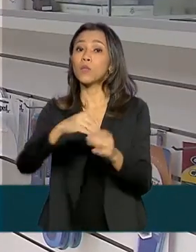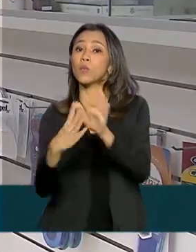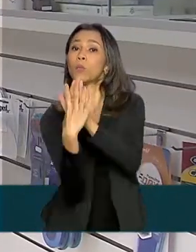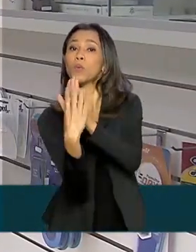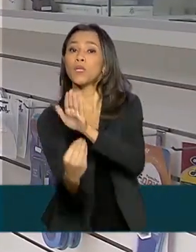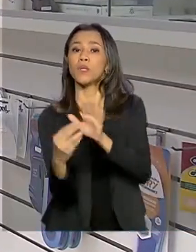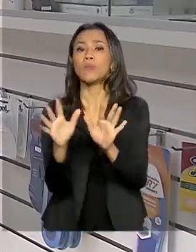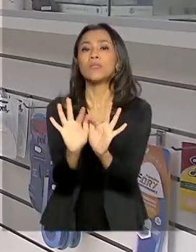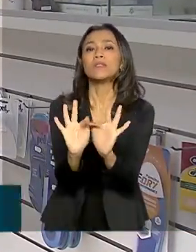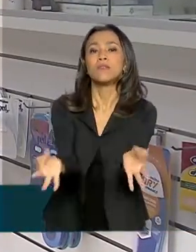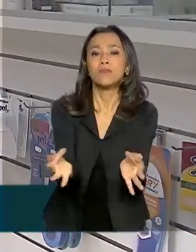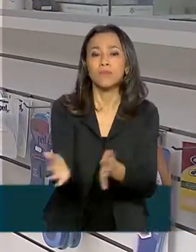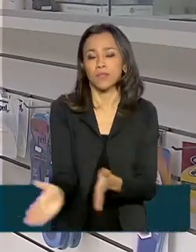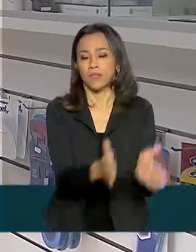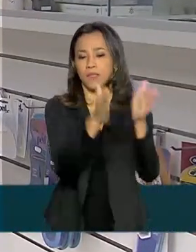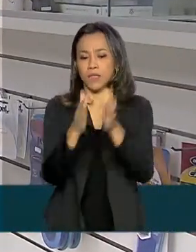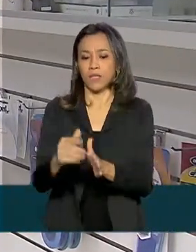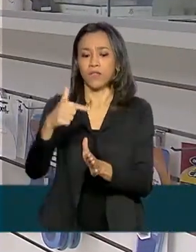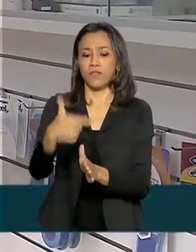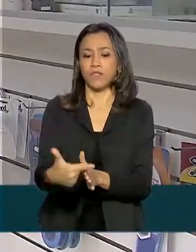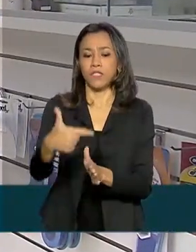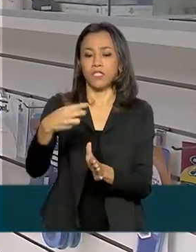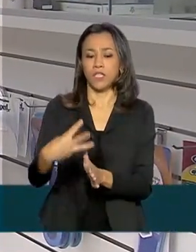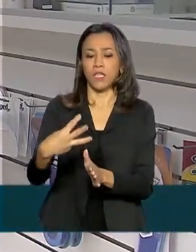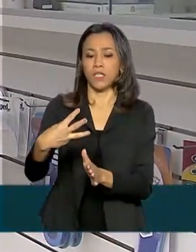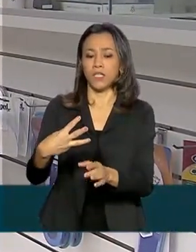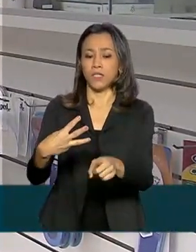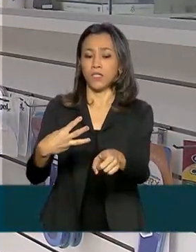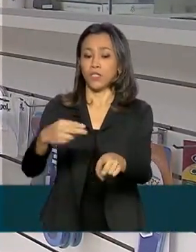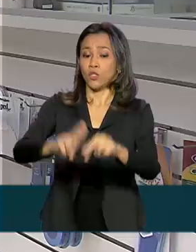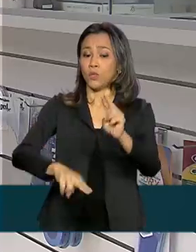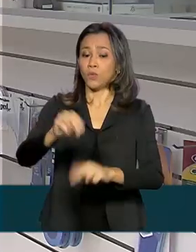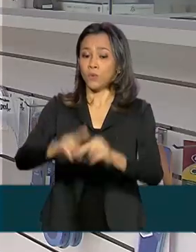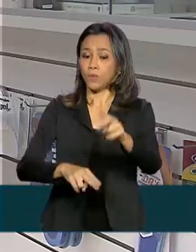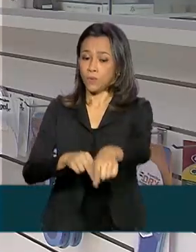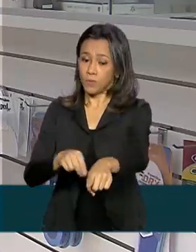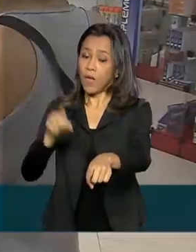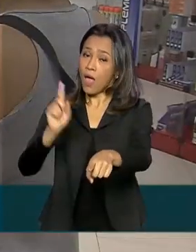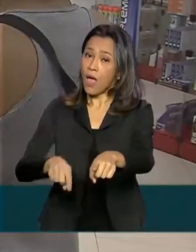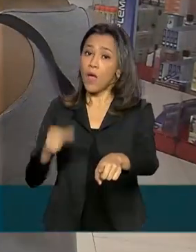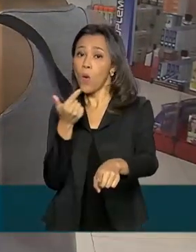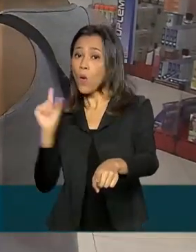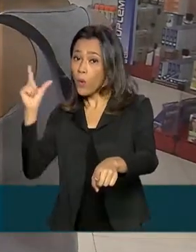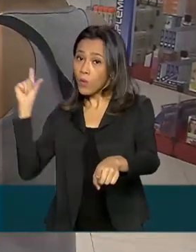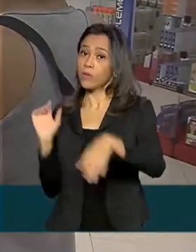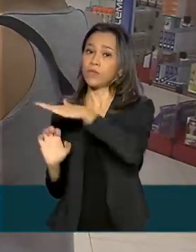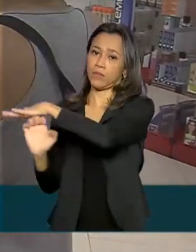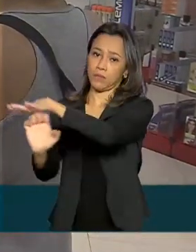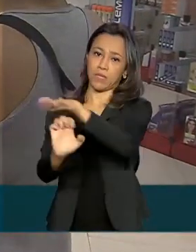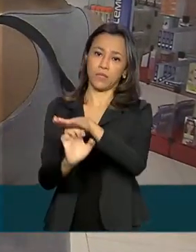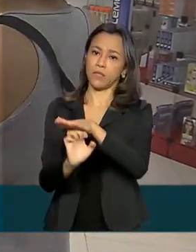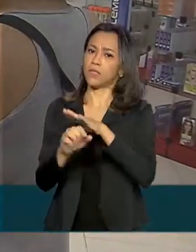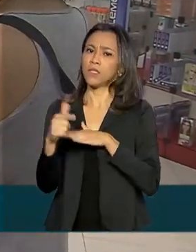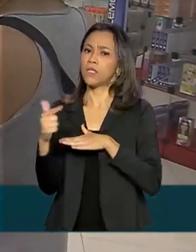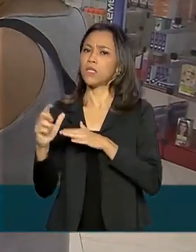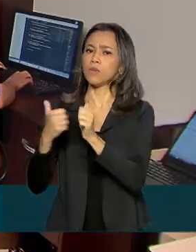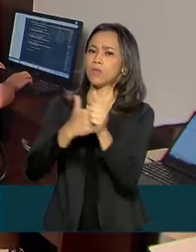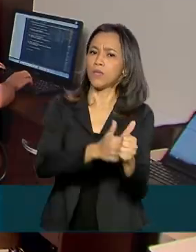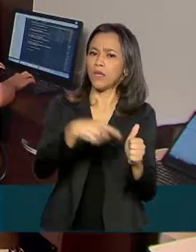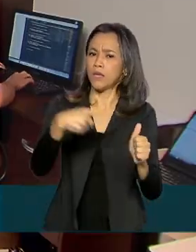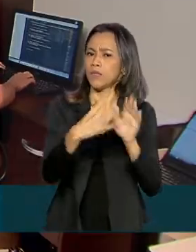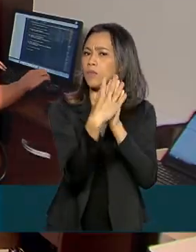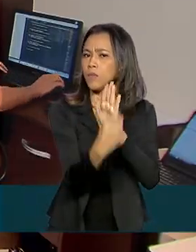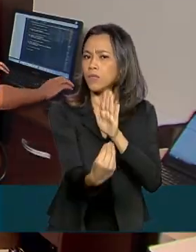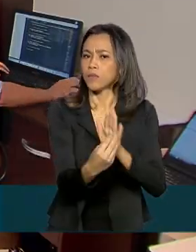partir do dia 23 de junho, é a vez das empresas que não são optantes do Simples com este mesmo limite de faturamento.